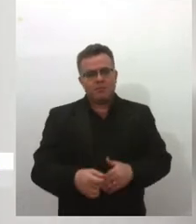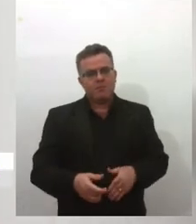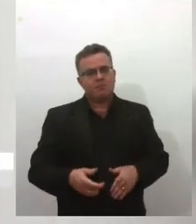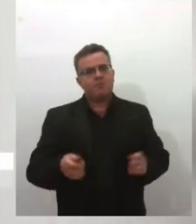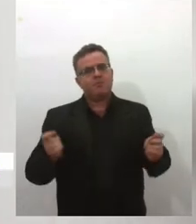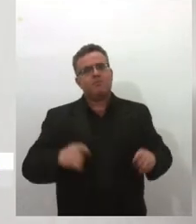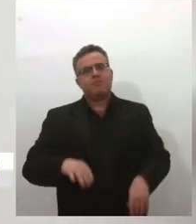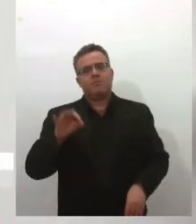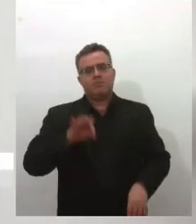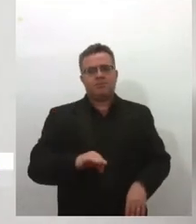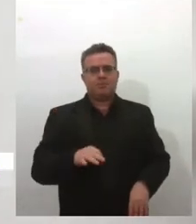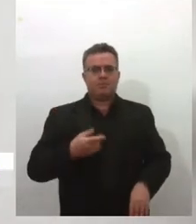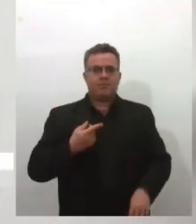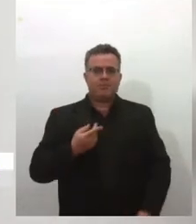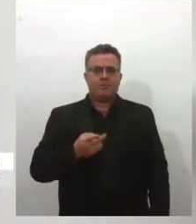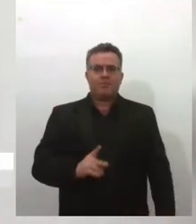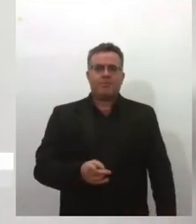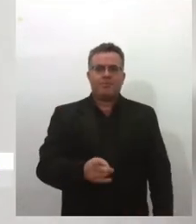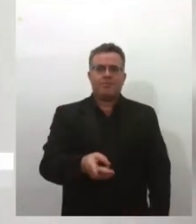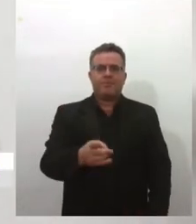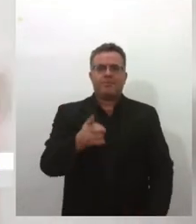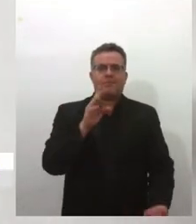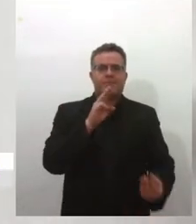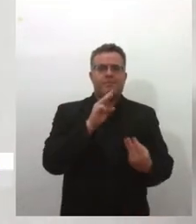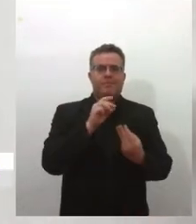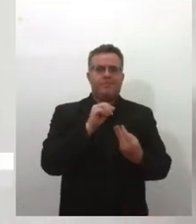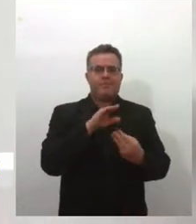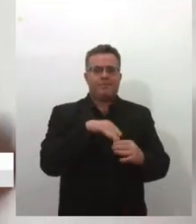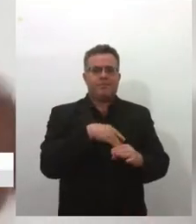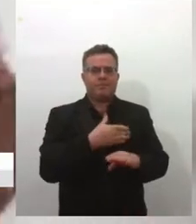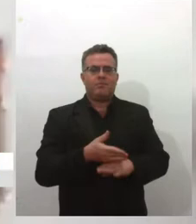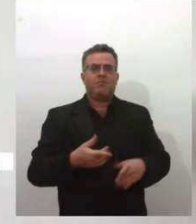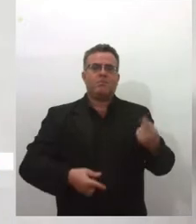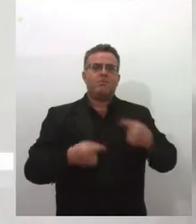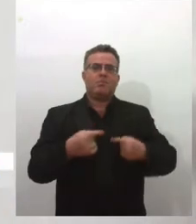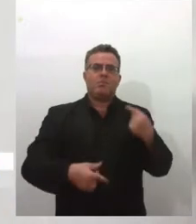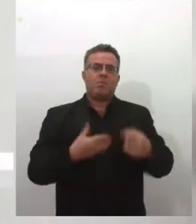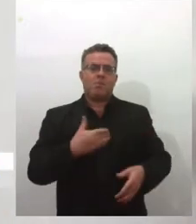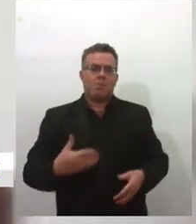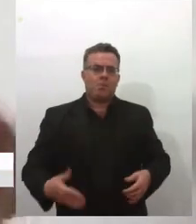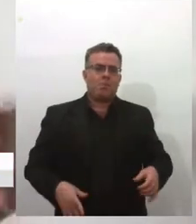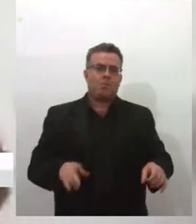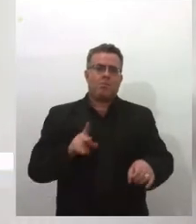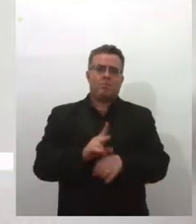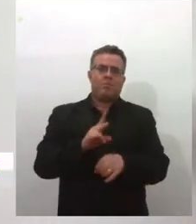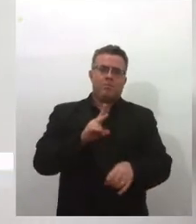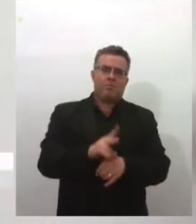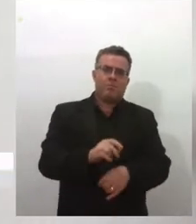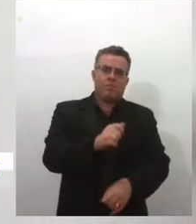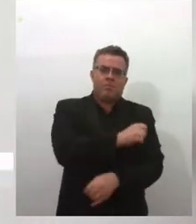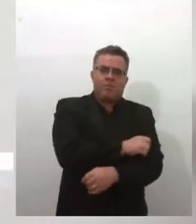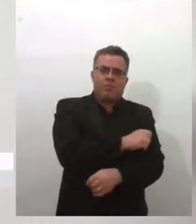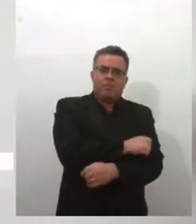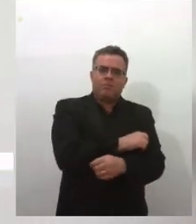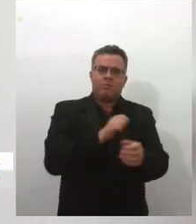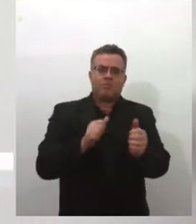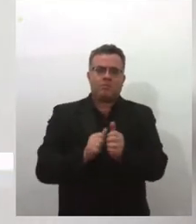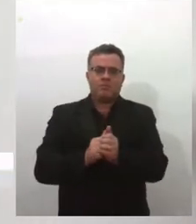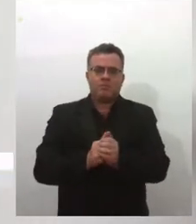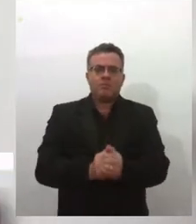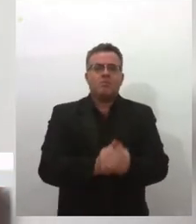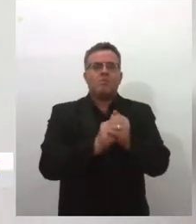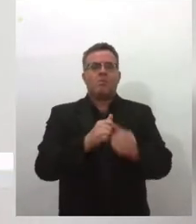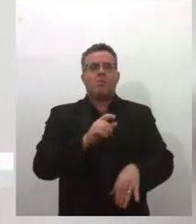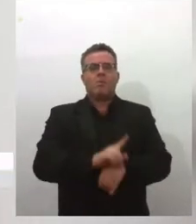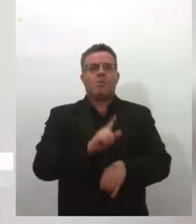de cotas, e eu permaneço na universidade através de políticas públicas, de assistência estudantil, que me manteve durante toda a minha graduação, e